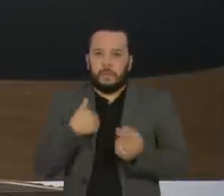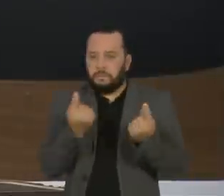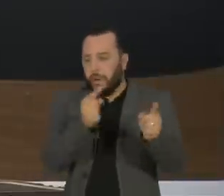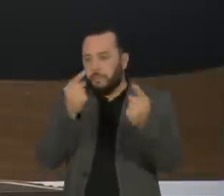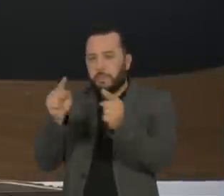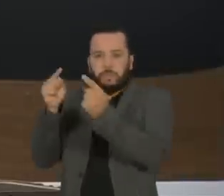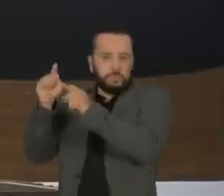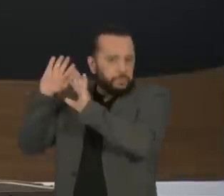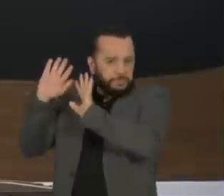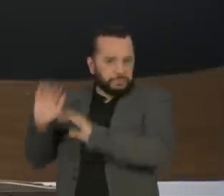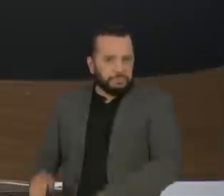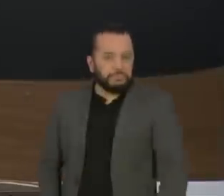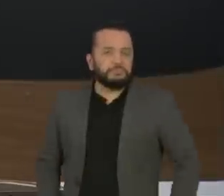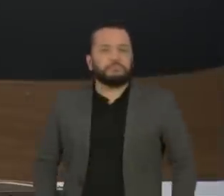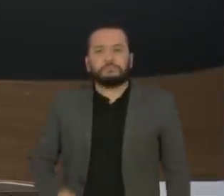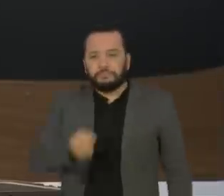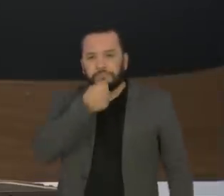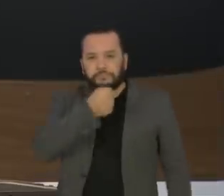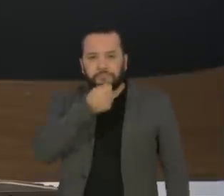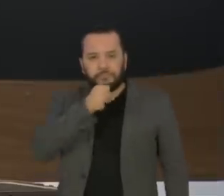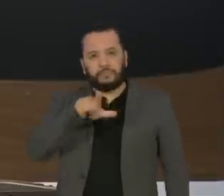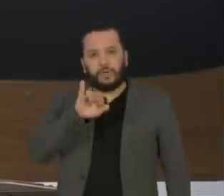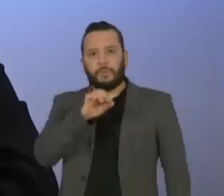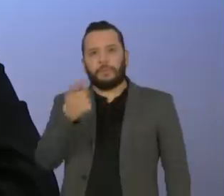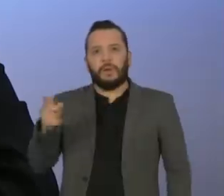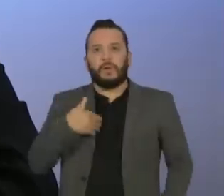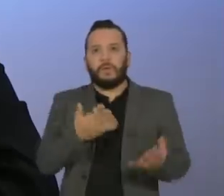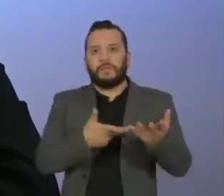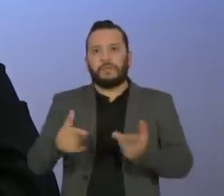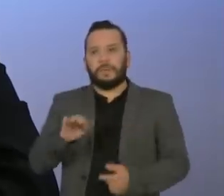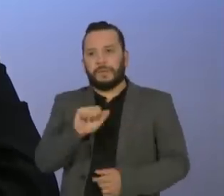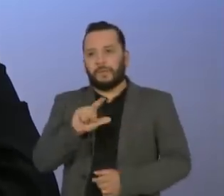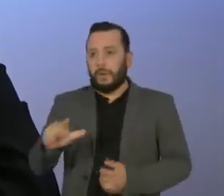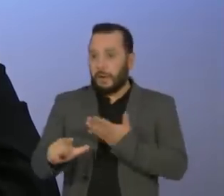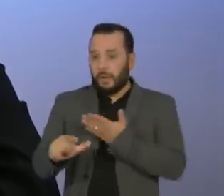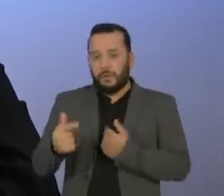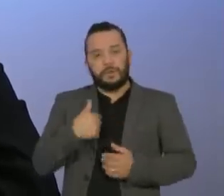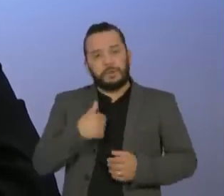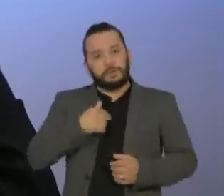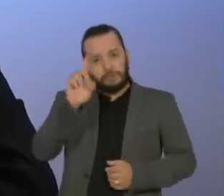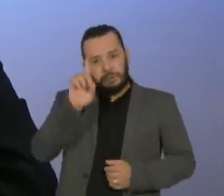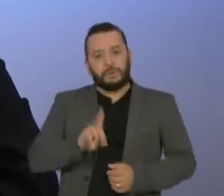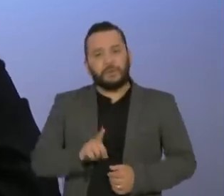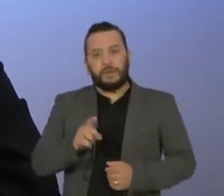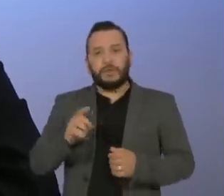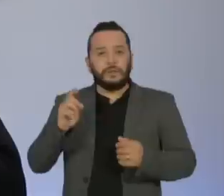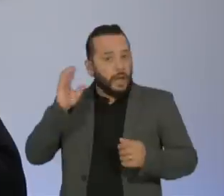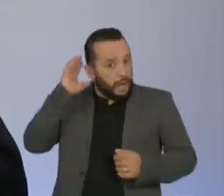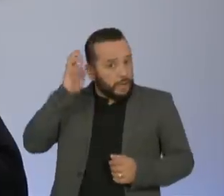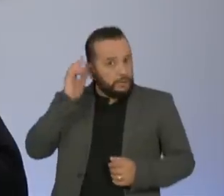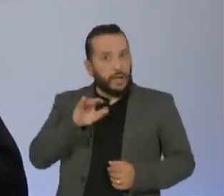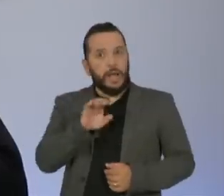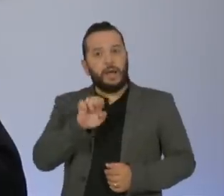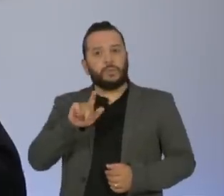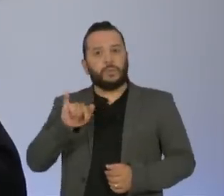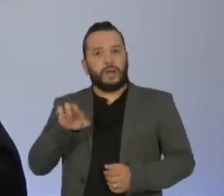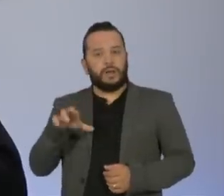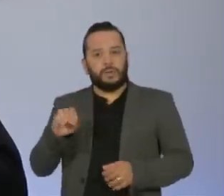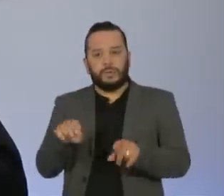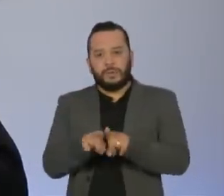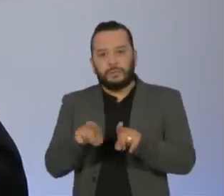Para entrevistar o Globão, nos convidamos Emanuel Bonfim, diretor artístico da Rádio Eldorado, Rosana Herrmann,